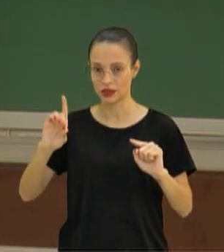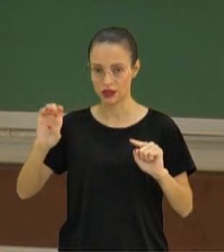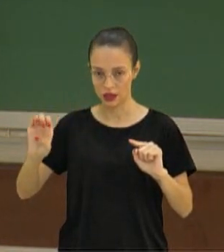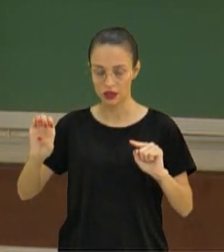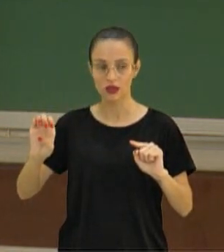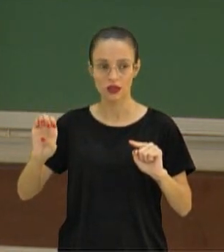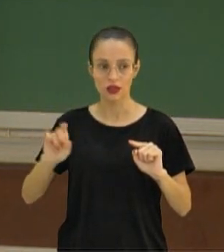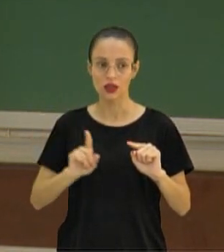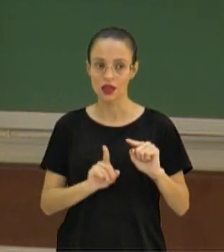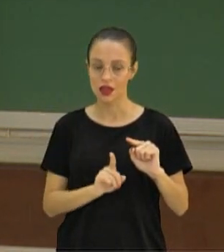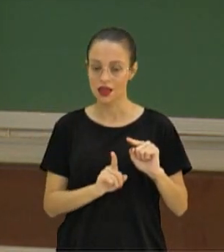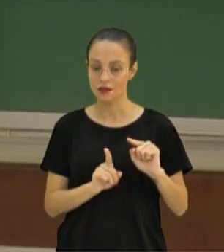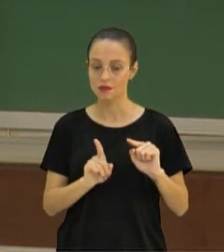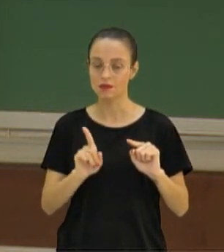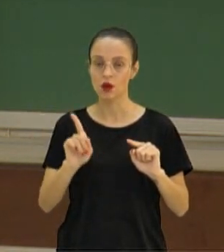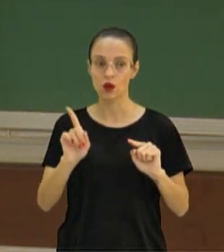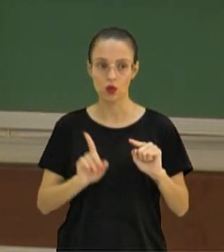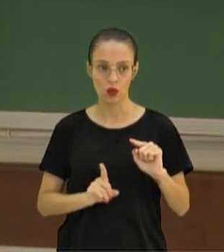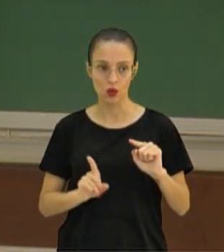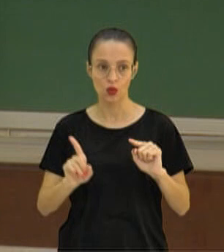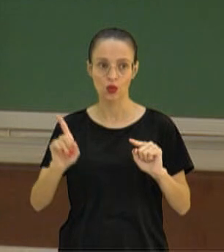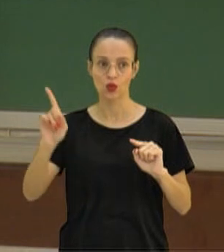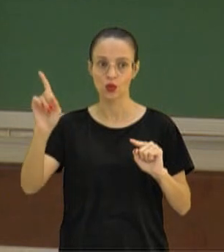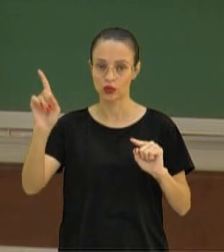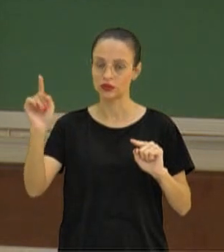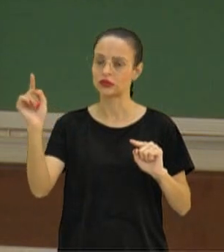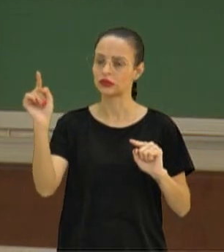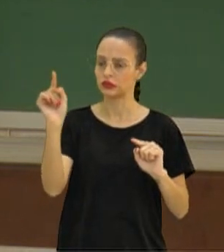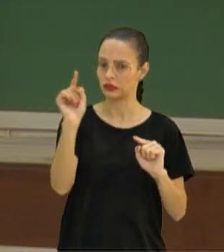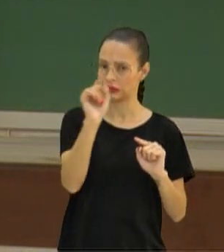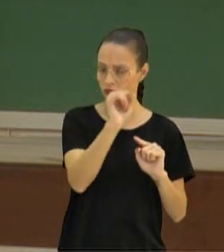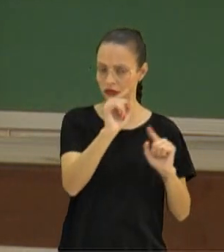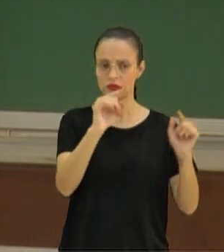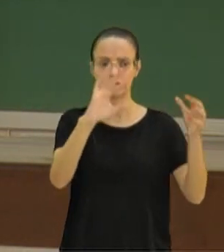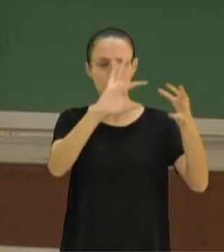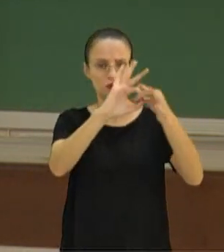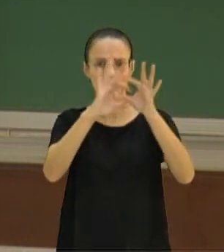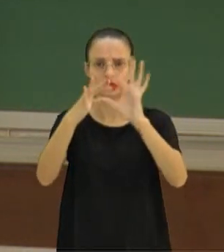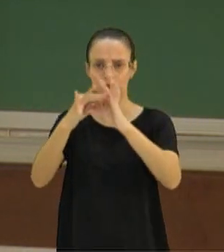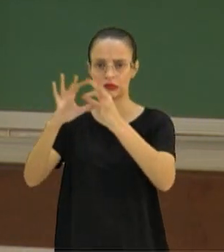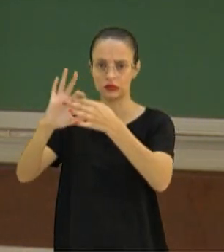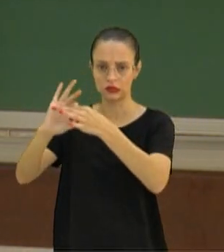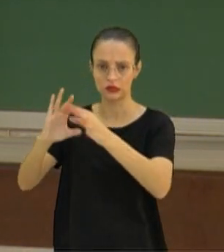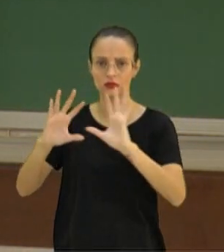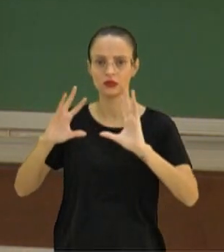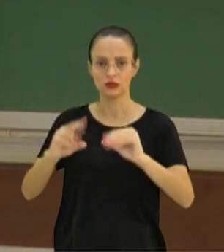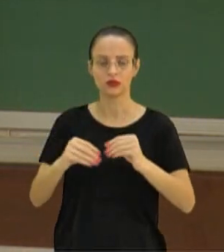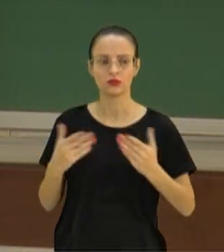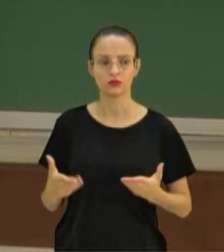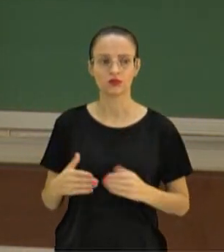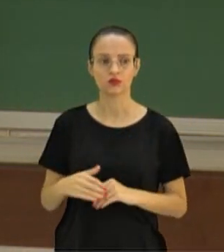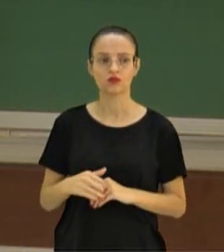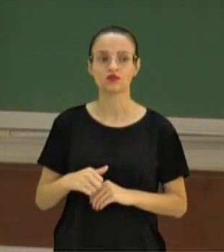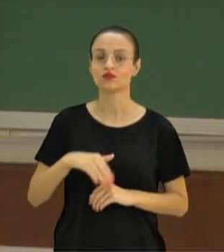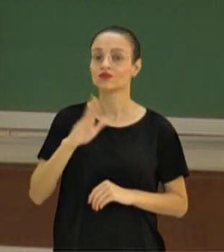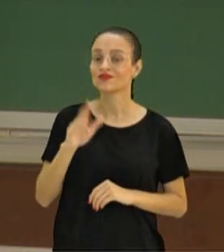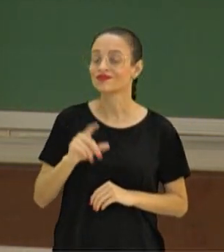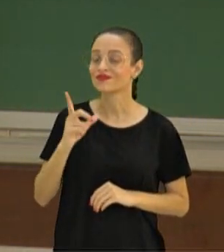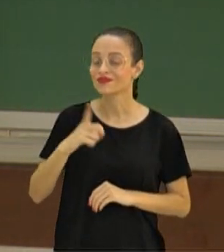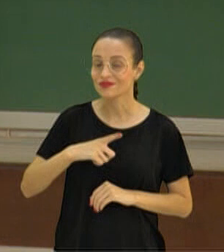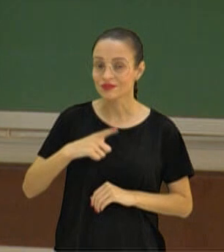Ou seja, a partir desse ponto, eu vou ter ligação com as outras espécies. E aqui, ancestral mais comum